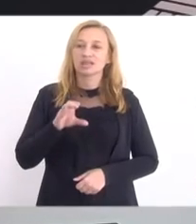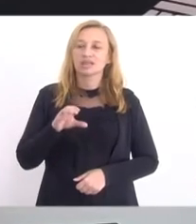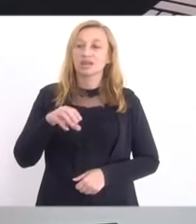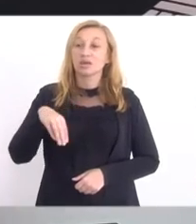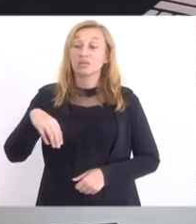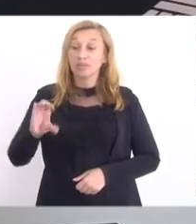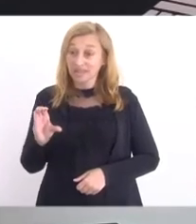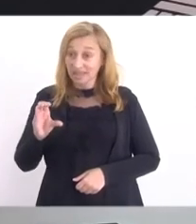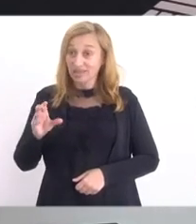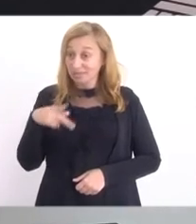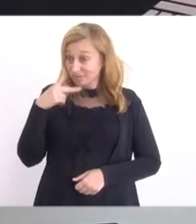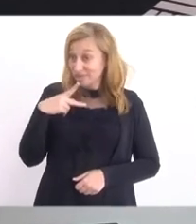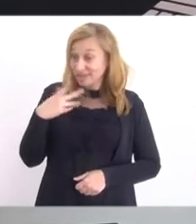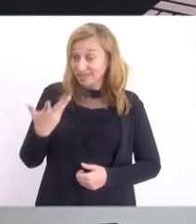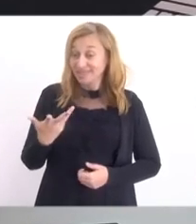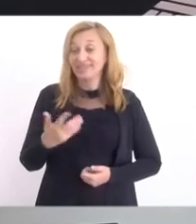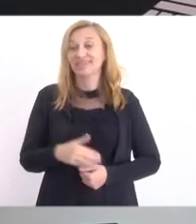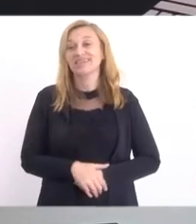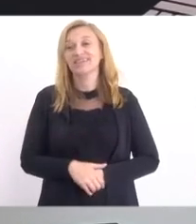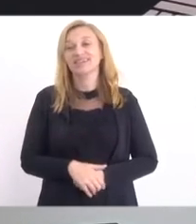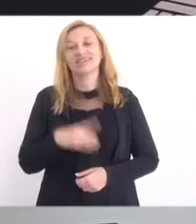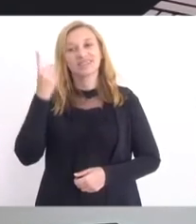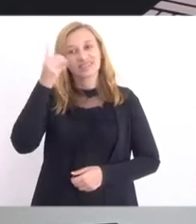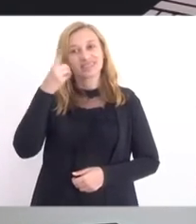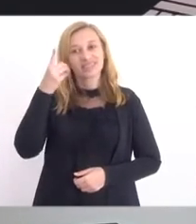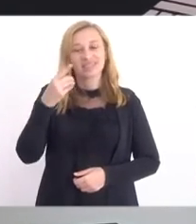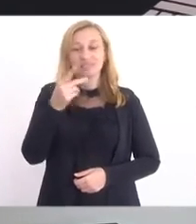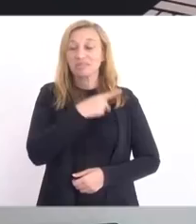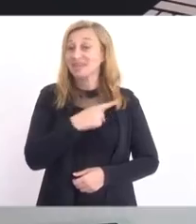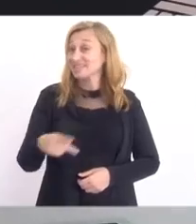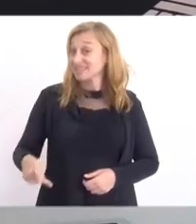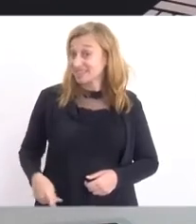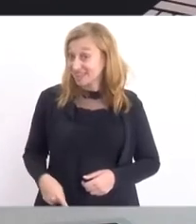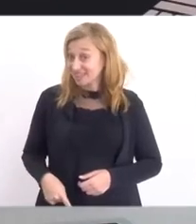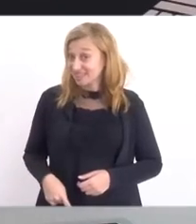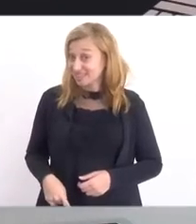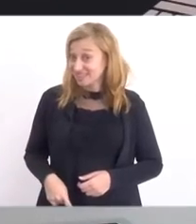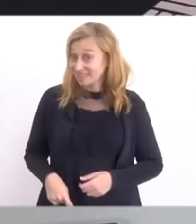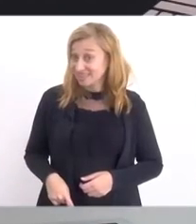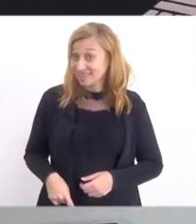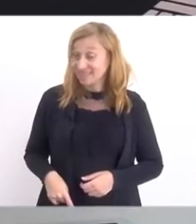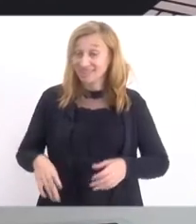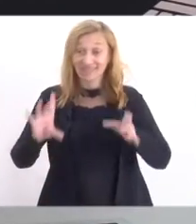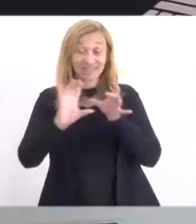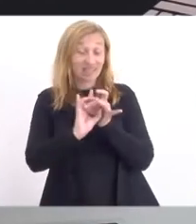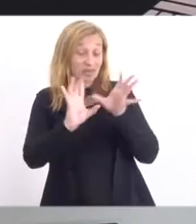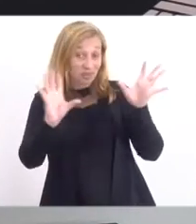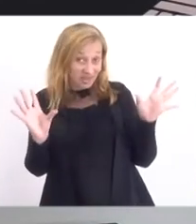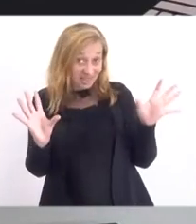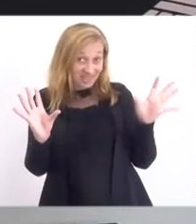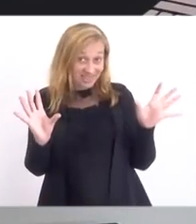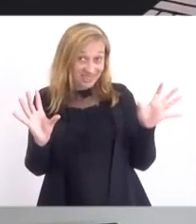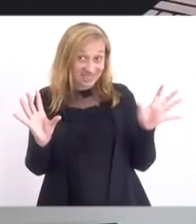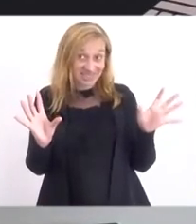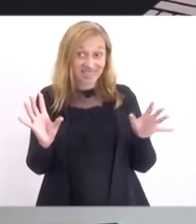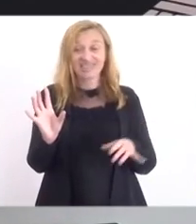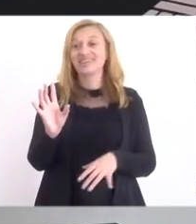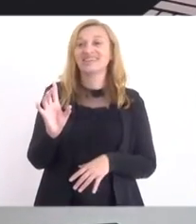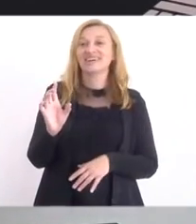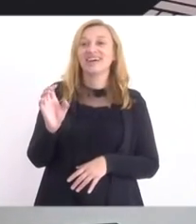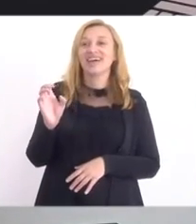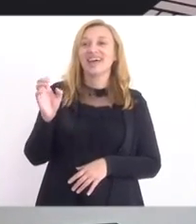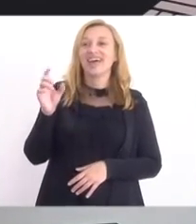ao nosso presidente democrático, eco